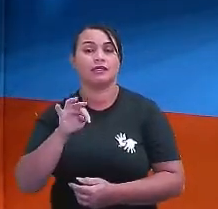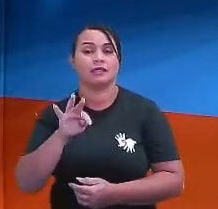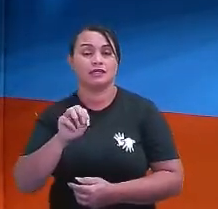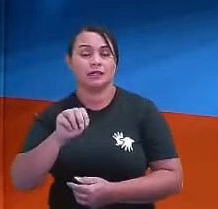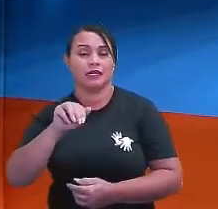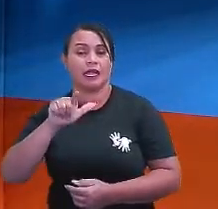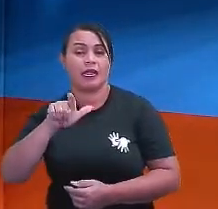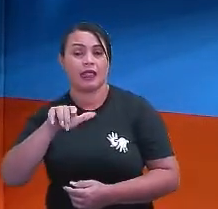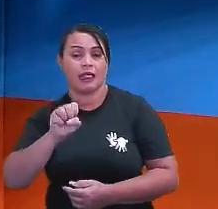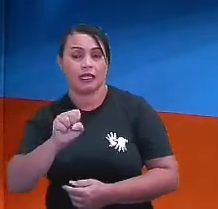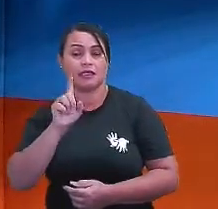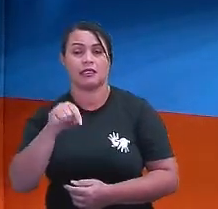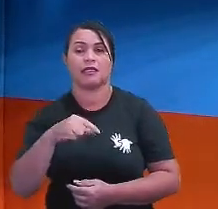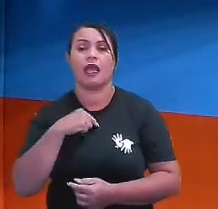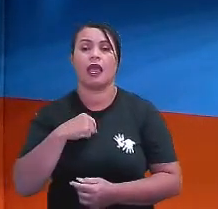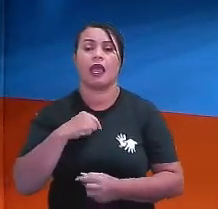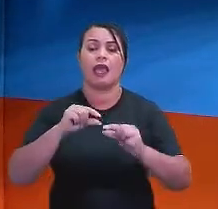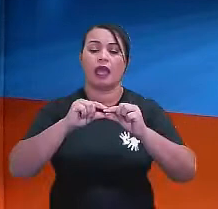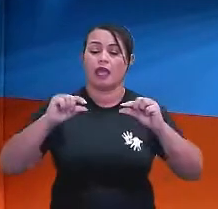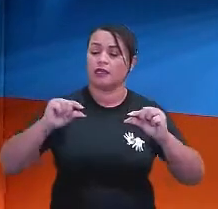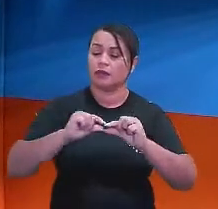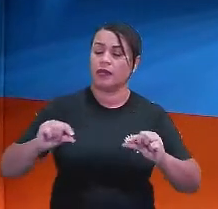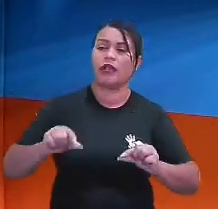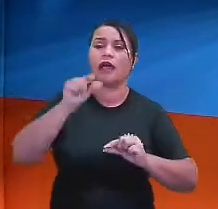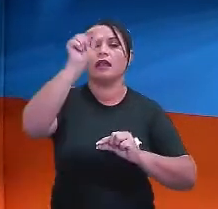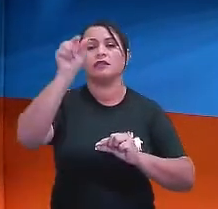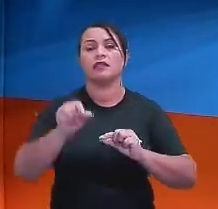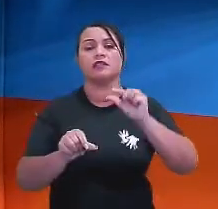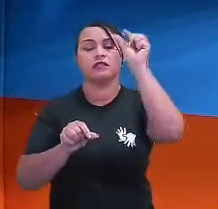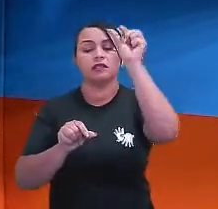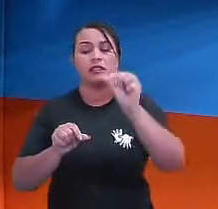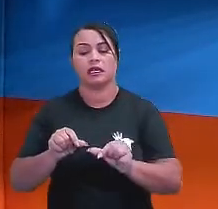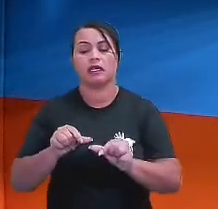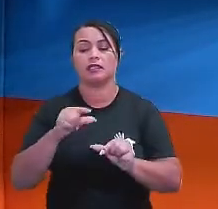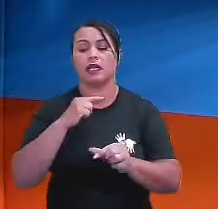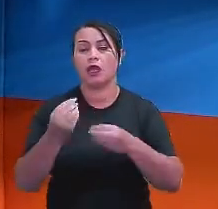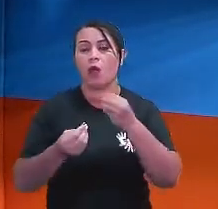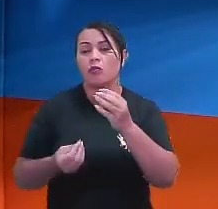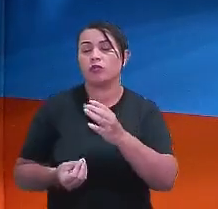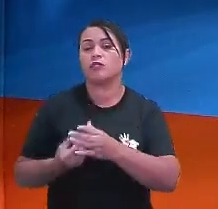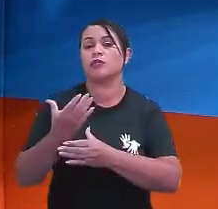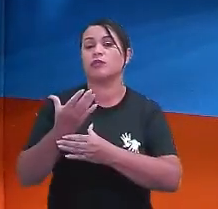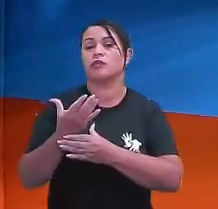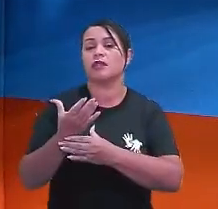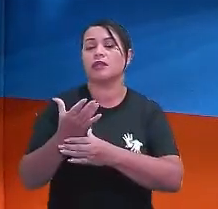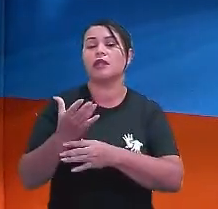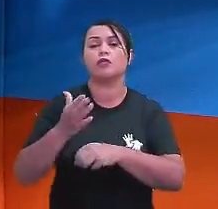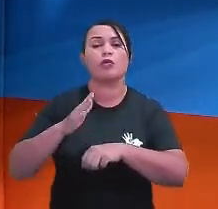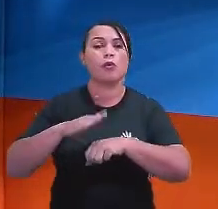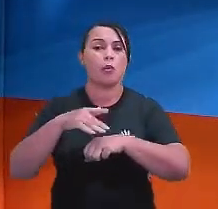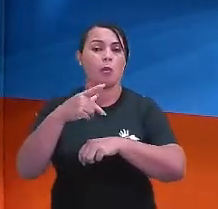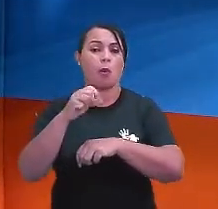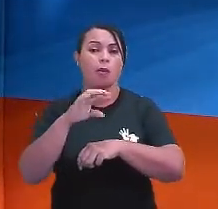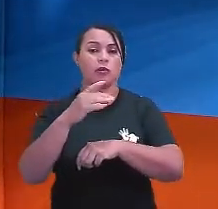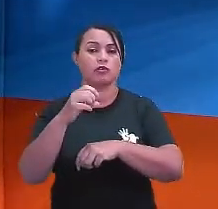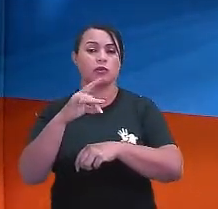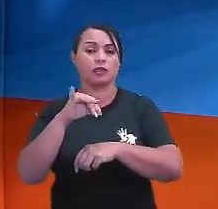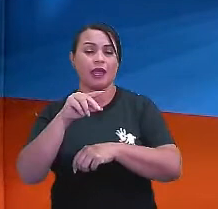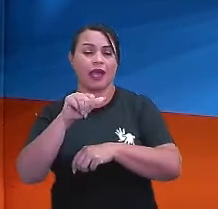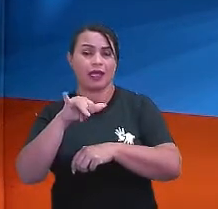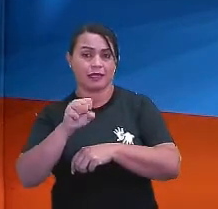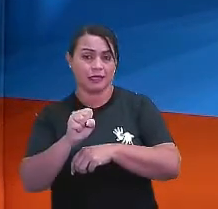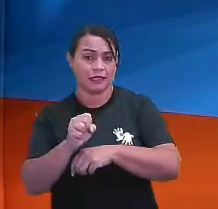consideração que retas paralelas cortadas por retas transversais originam segmentos proporcionais. Então,